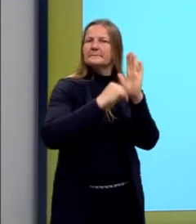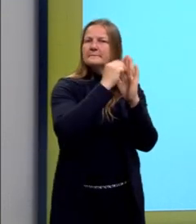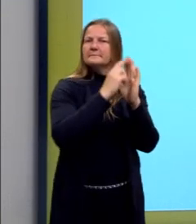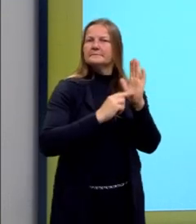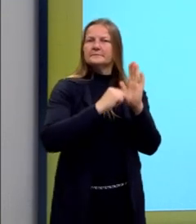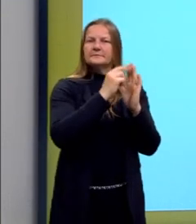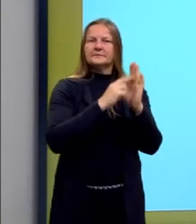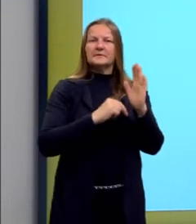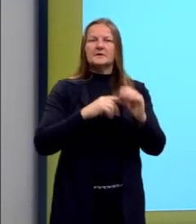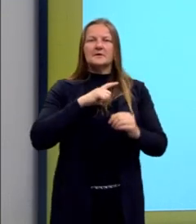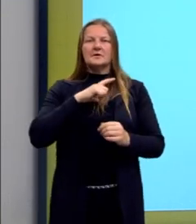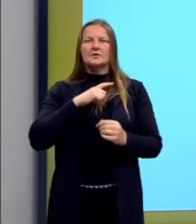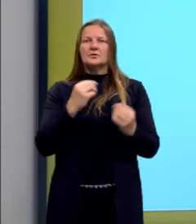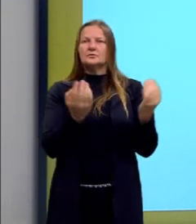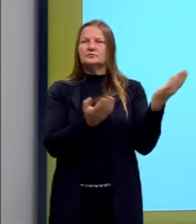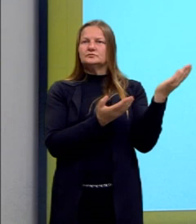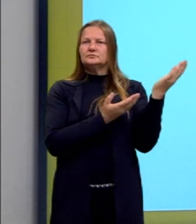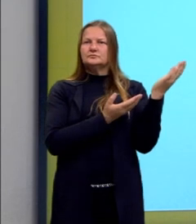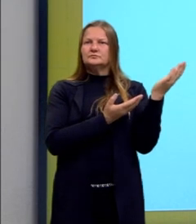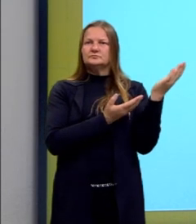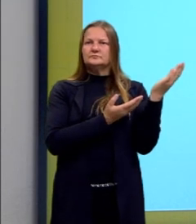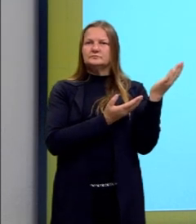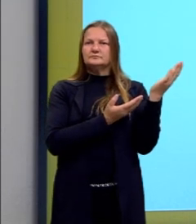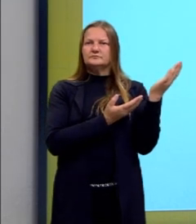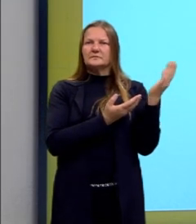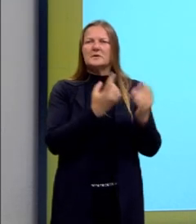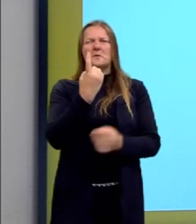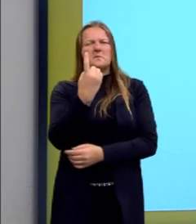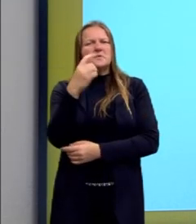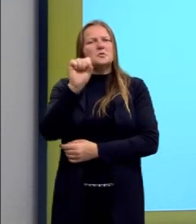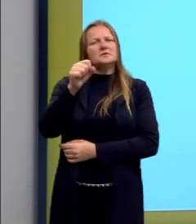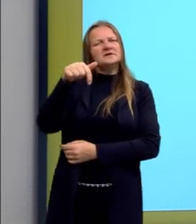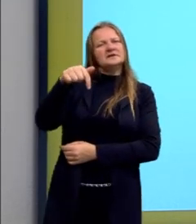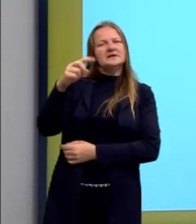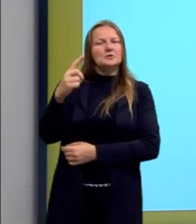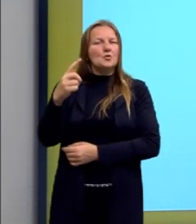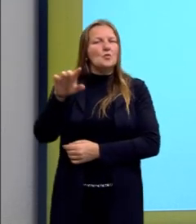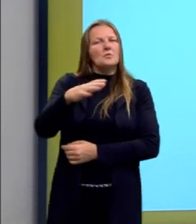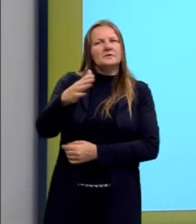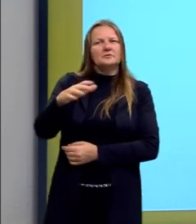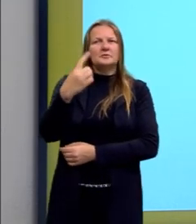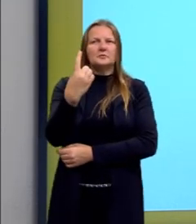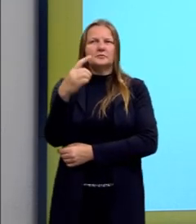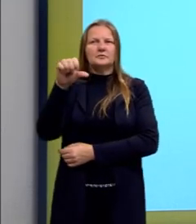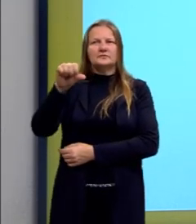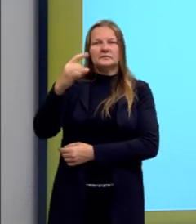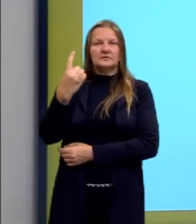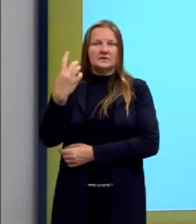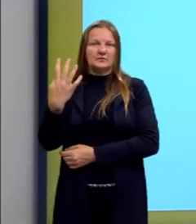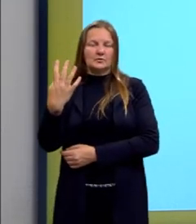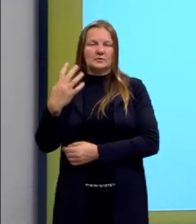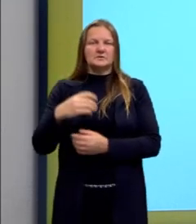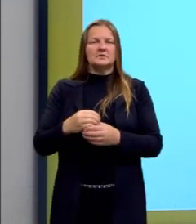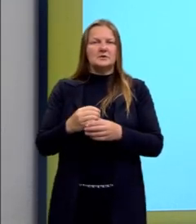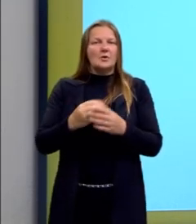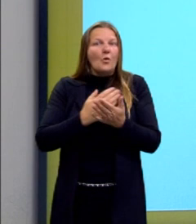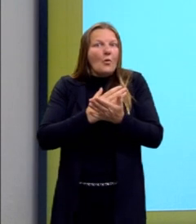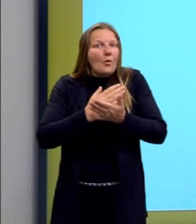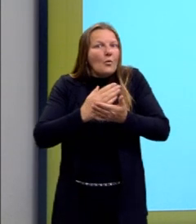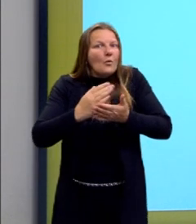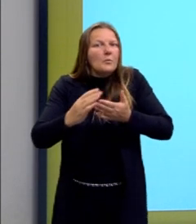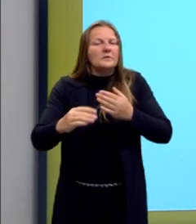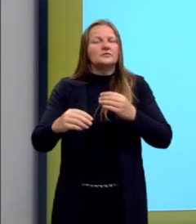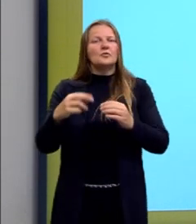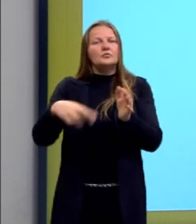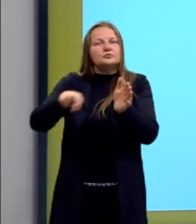Belle Époque. Ali por volta de 1871, 1914. Essa vertente, ela teve um papel muito importante